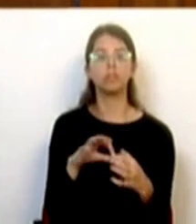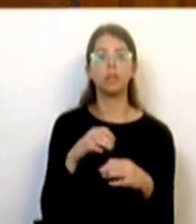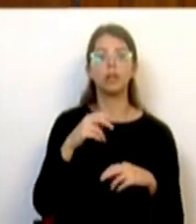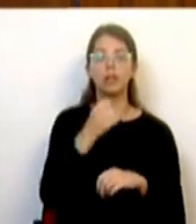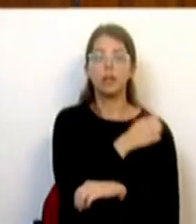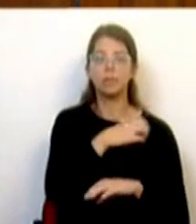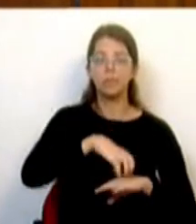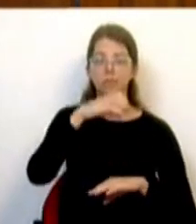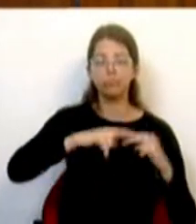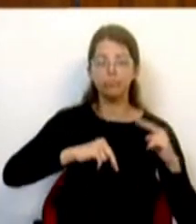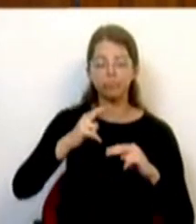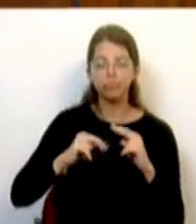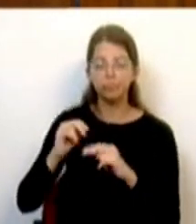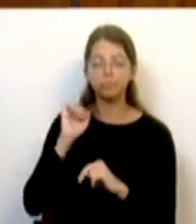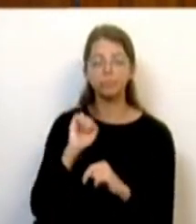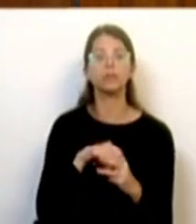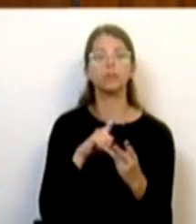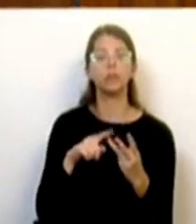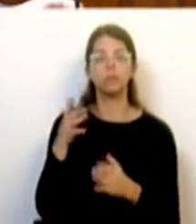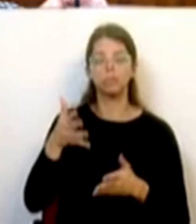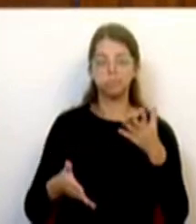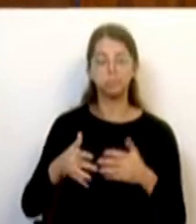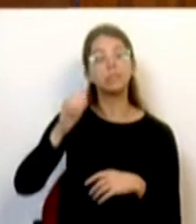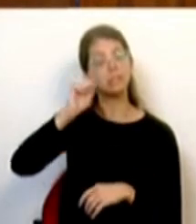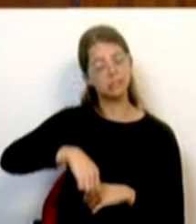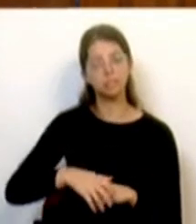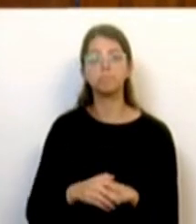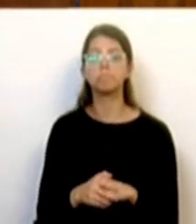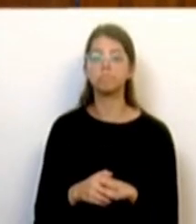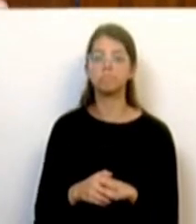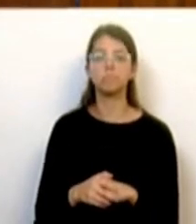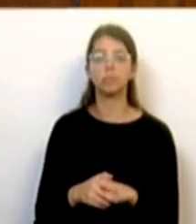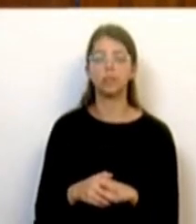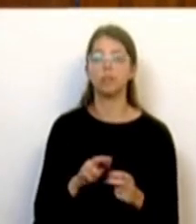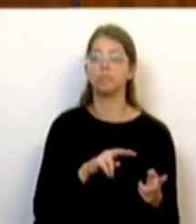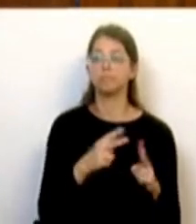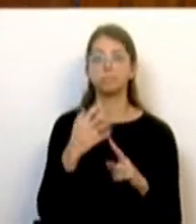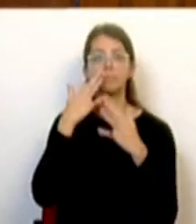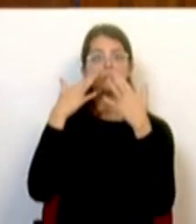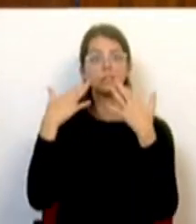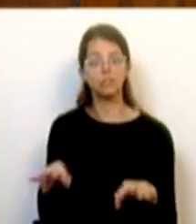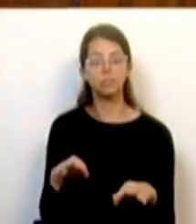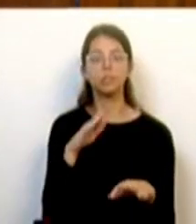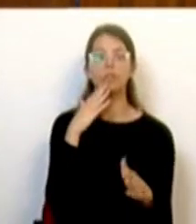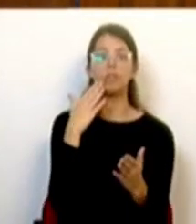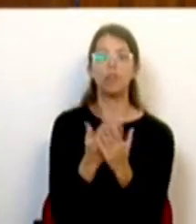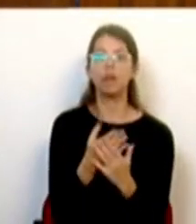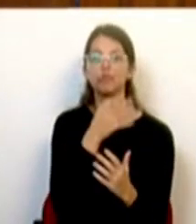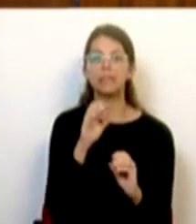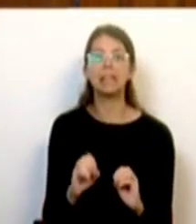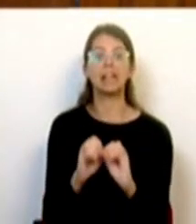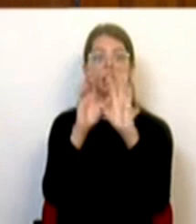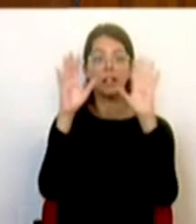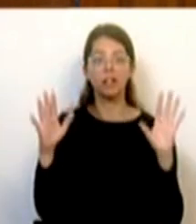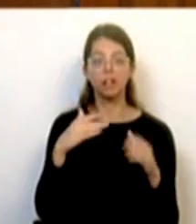habitação e o licenciamento industrial. Sim, maior simplificação traz maior transparência